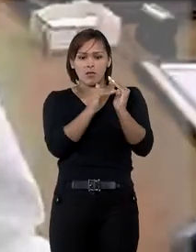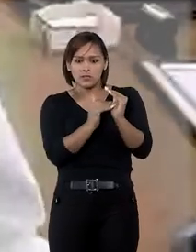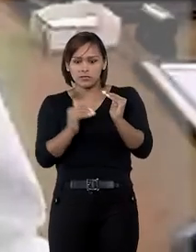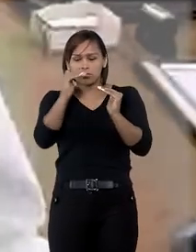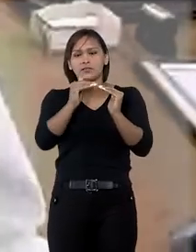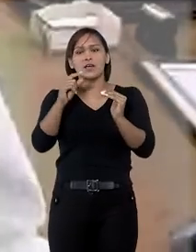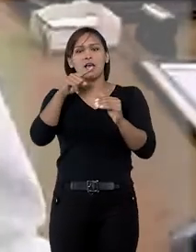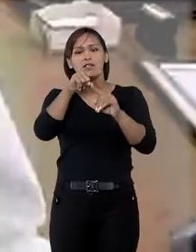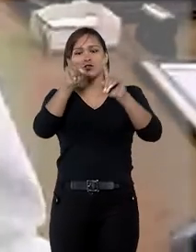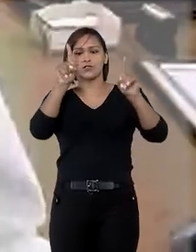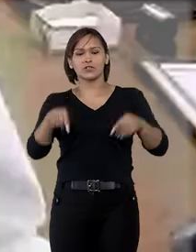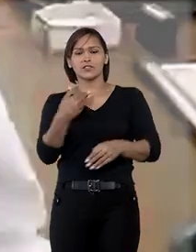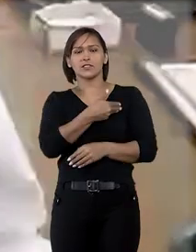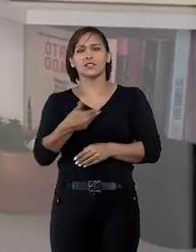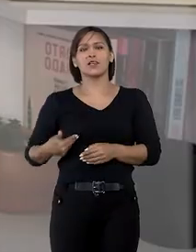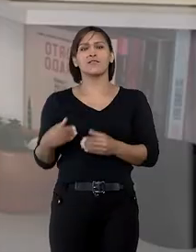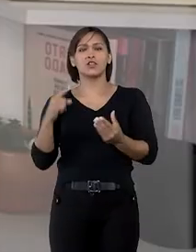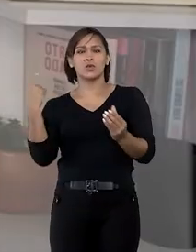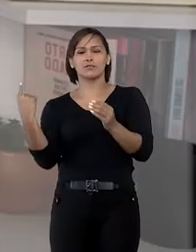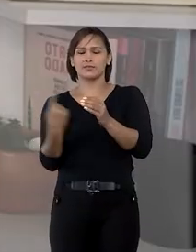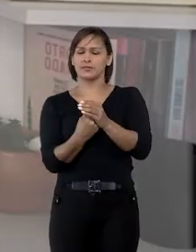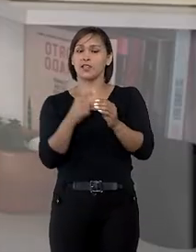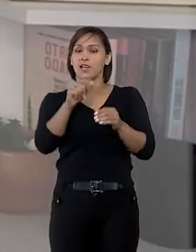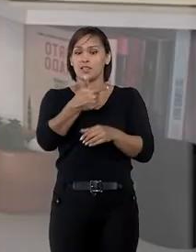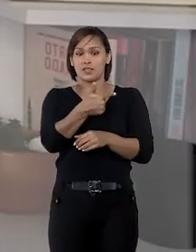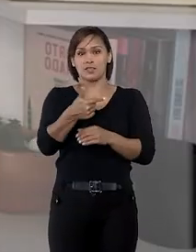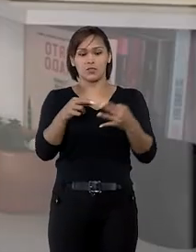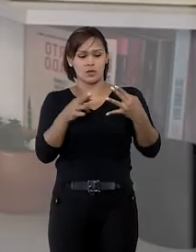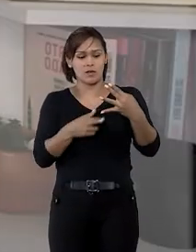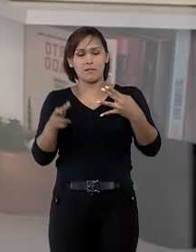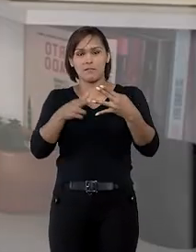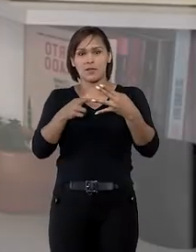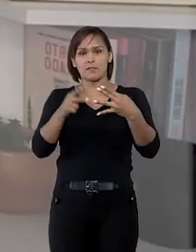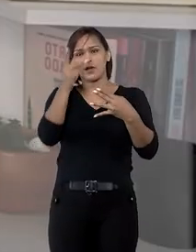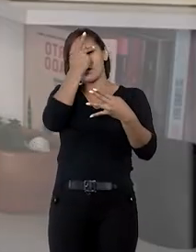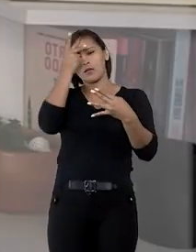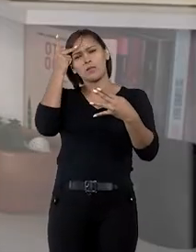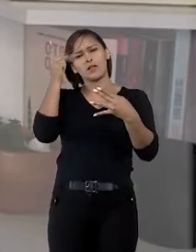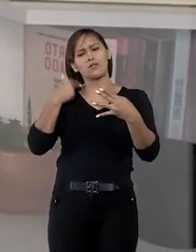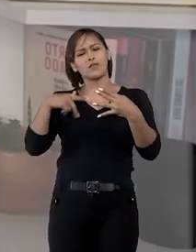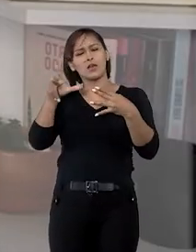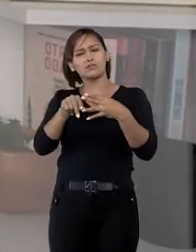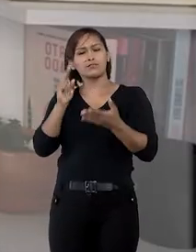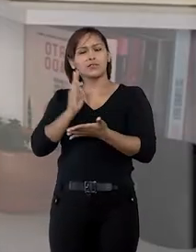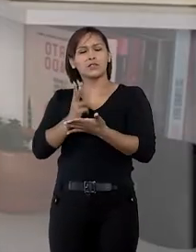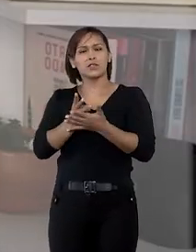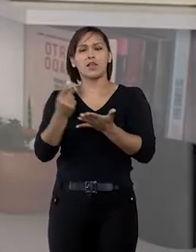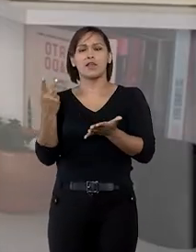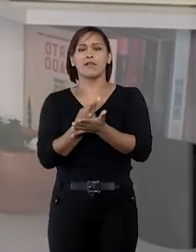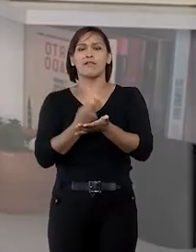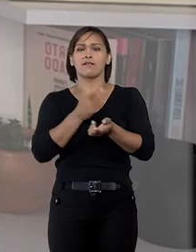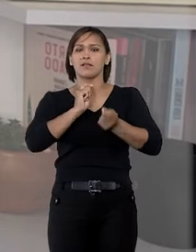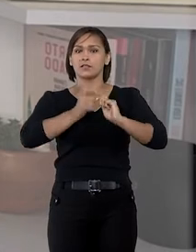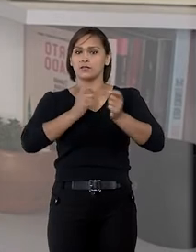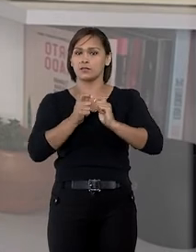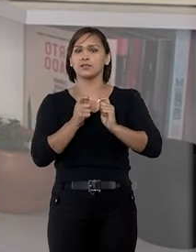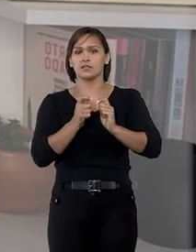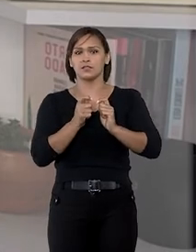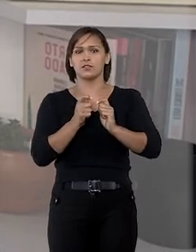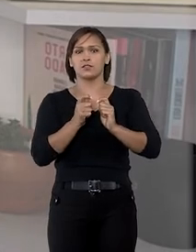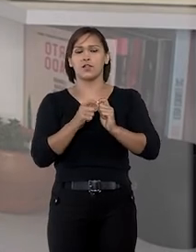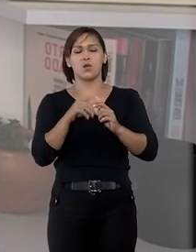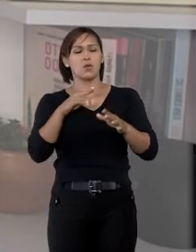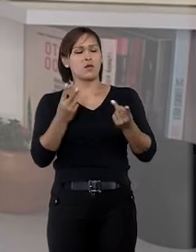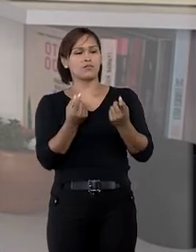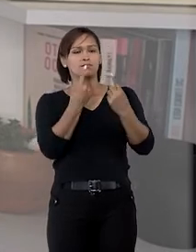excesso de servidores comissionados. Nas duas primeiras instâncias, o prefeito teve a conduta enquadrada na lei de improbidade administrativa,